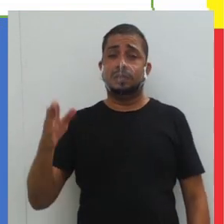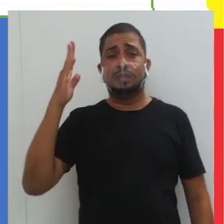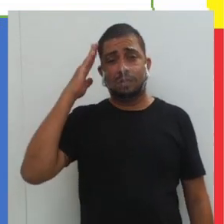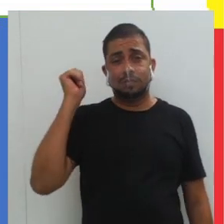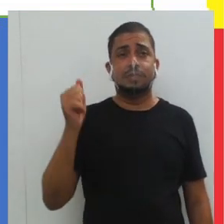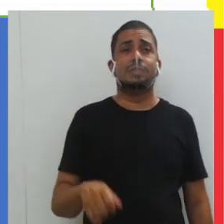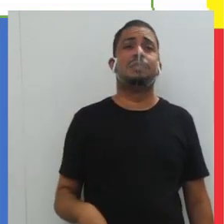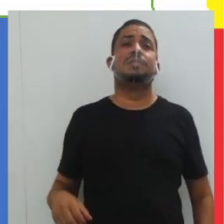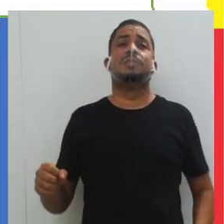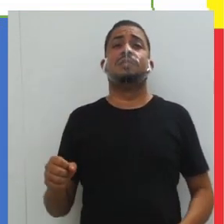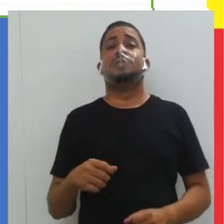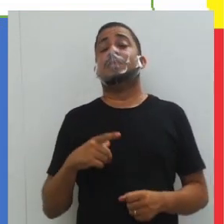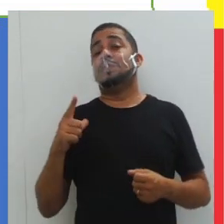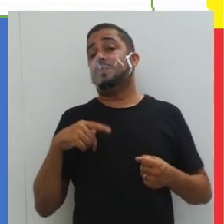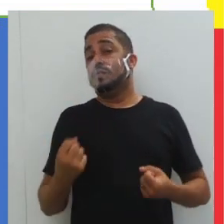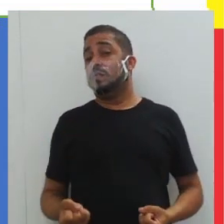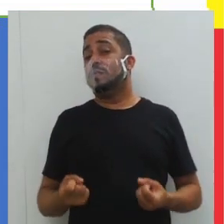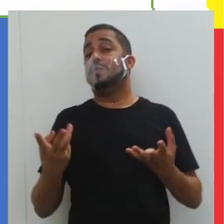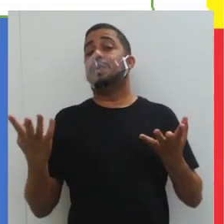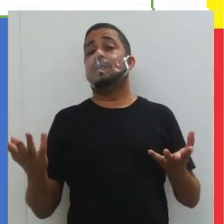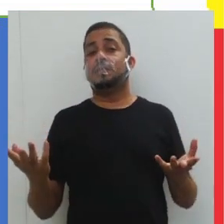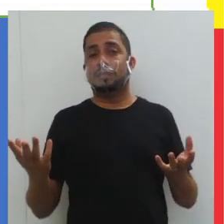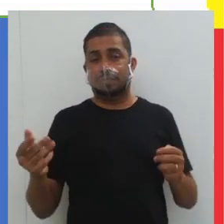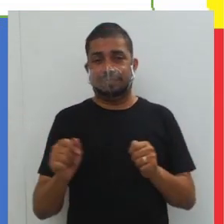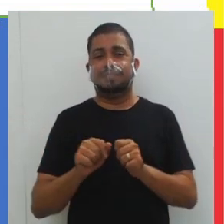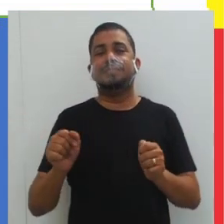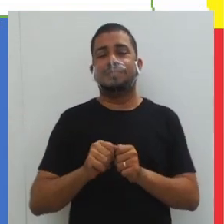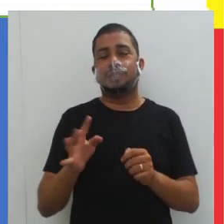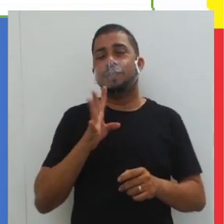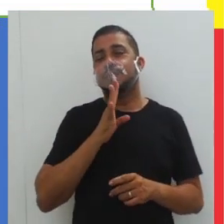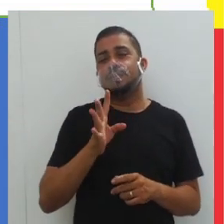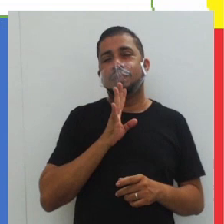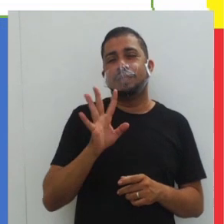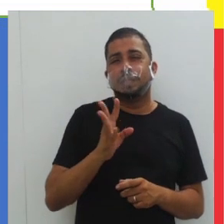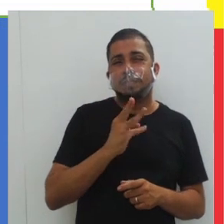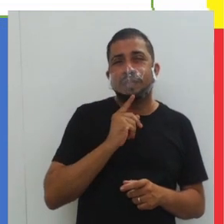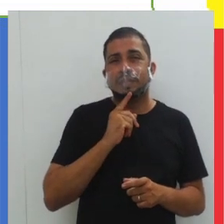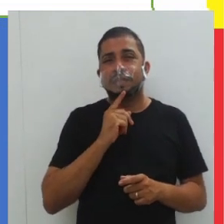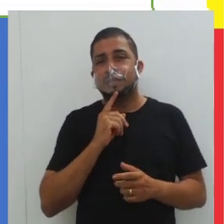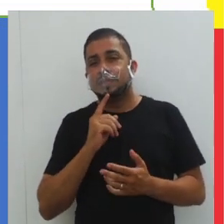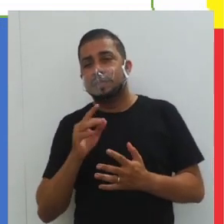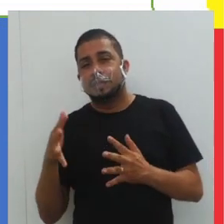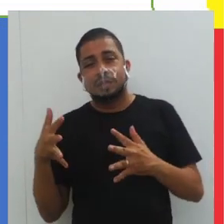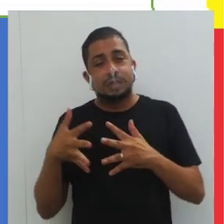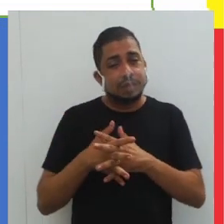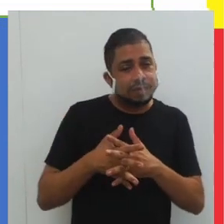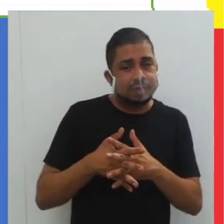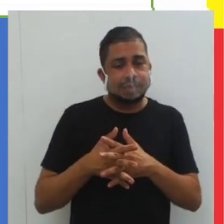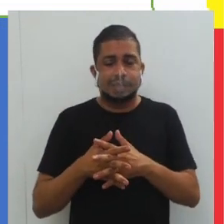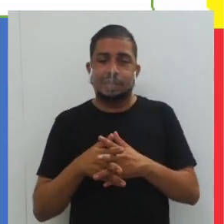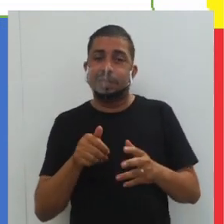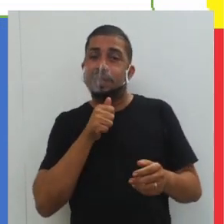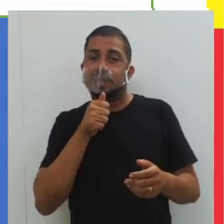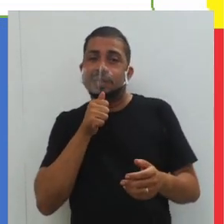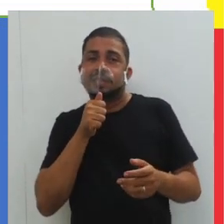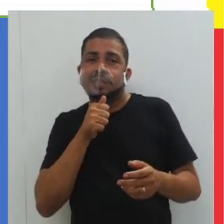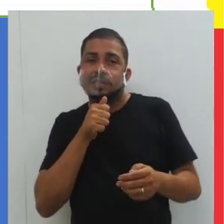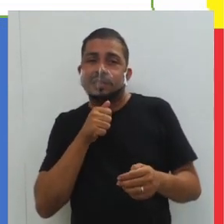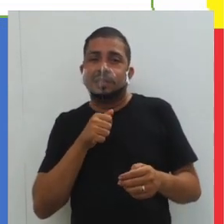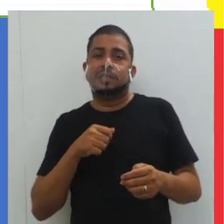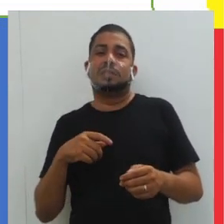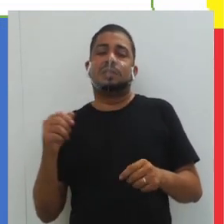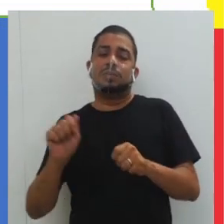sabido o quanto a produção do conhecimento interferiu e ainda interfere na